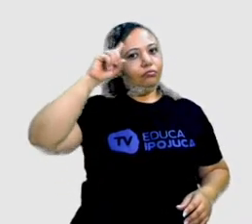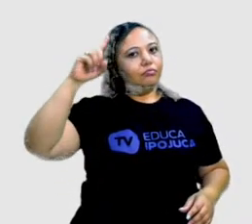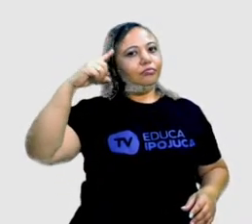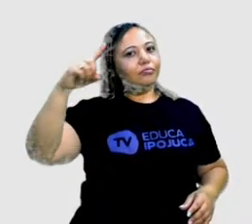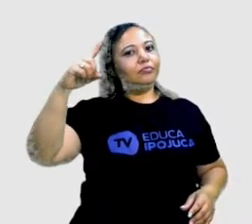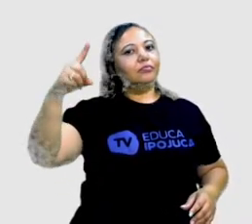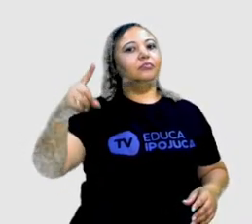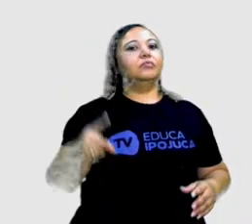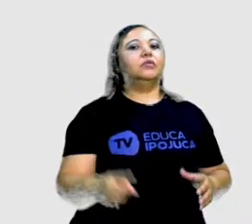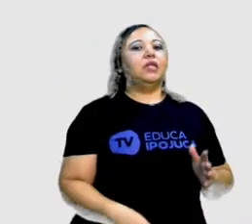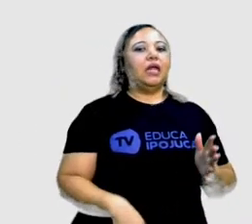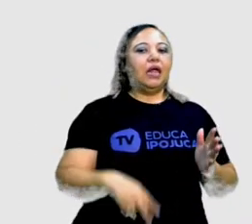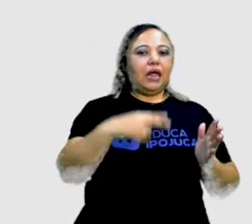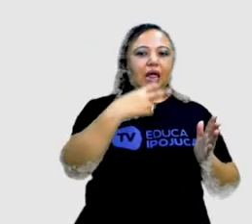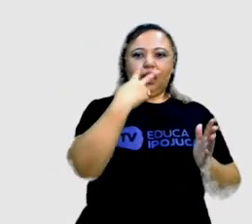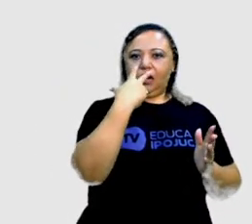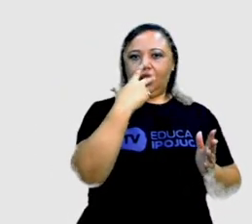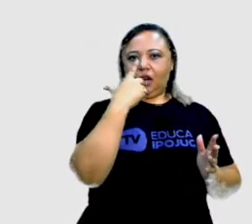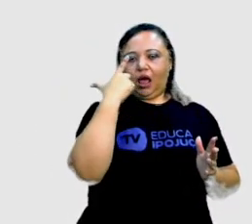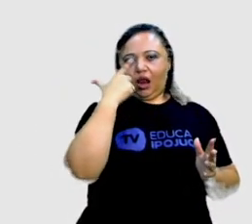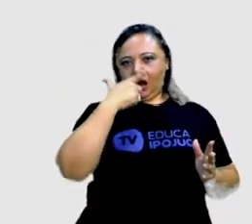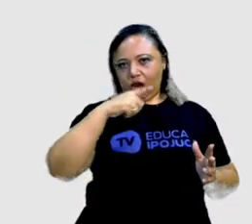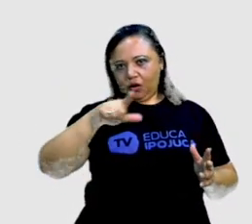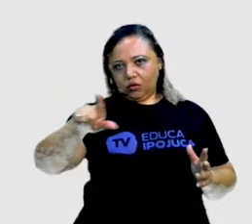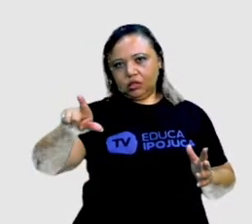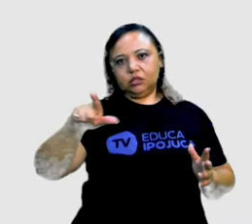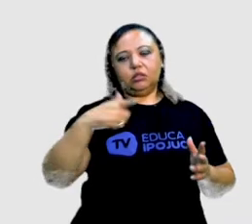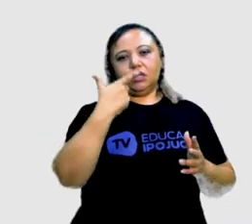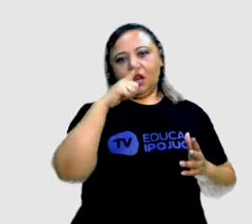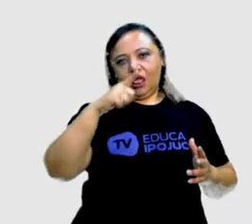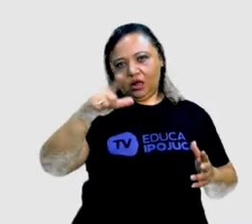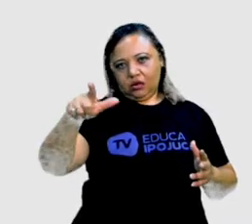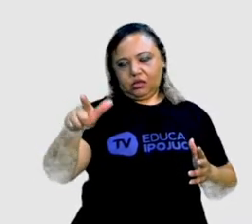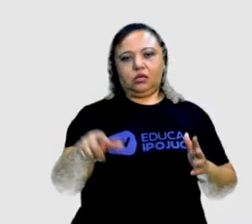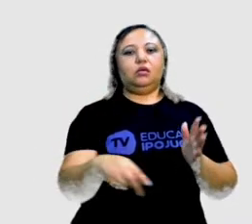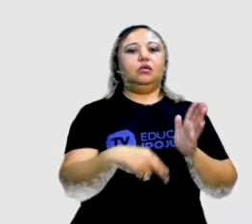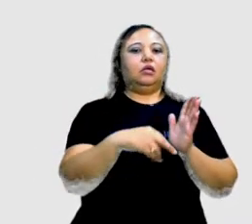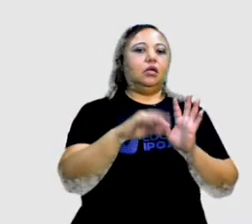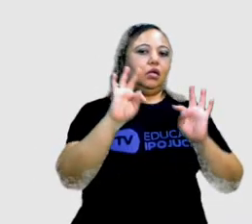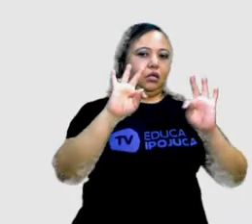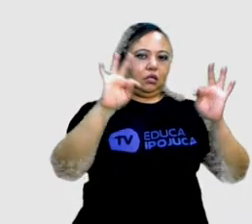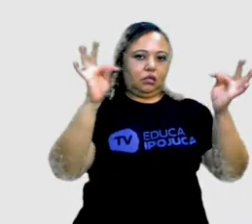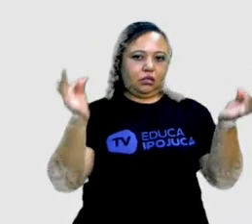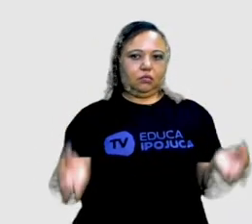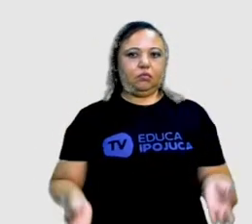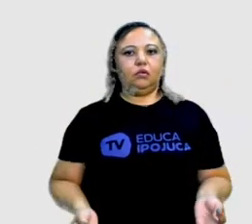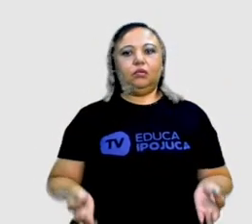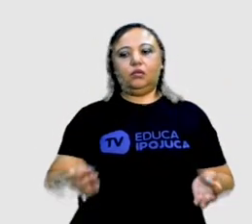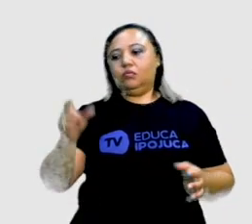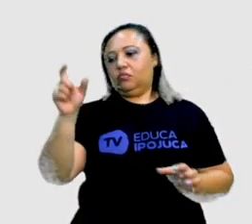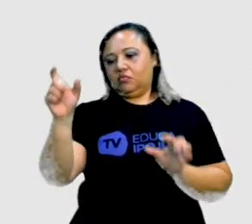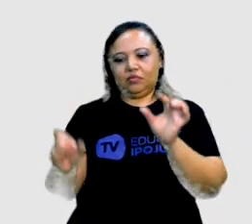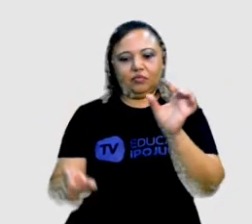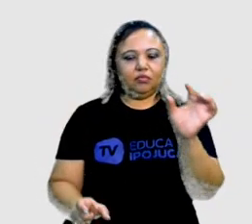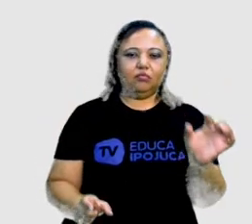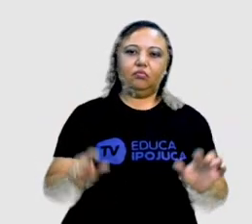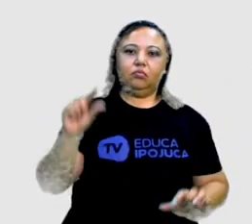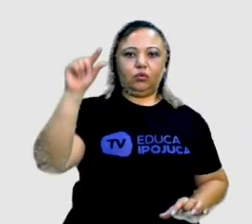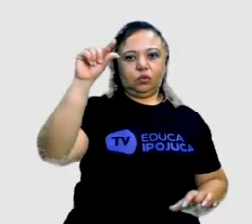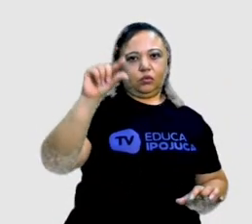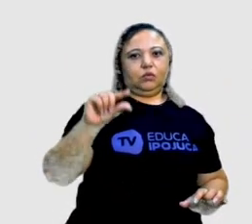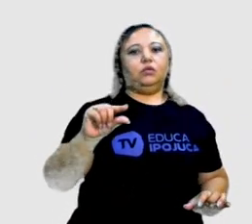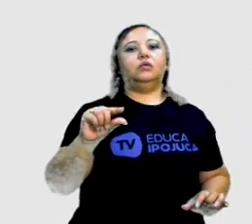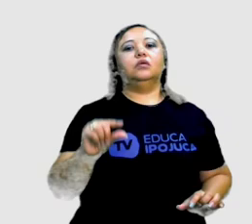utilizar linguagem simples, poucos personagens e ter tempo e espaço reduzido. Ele é uma história